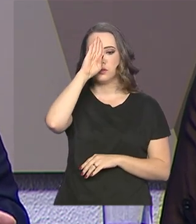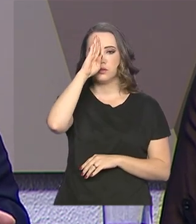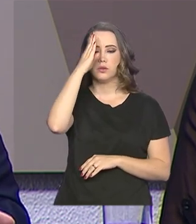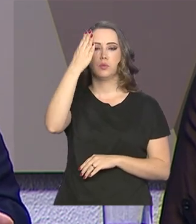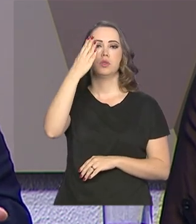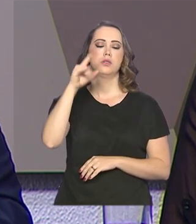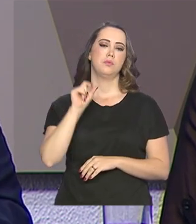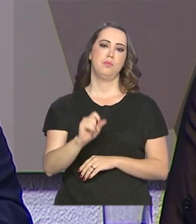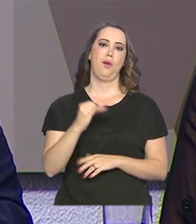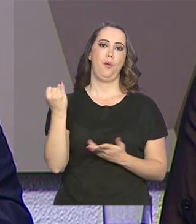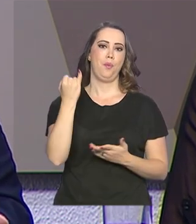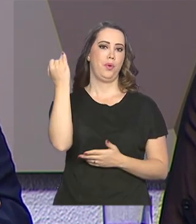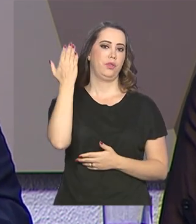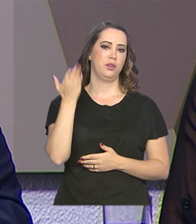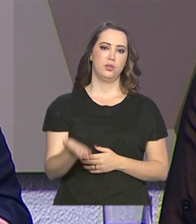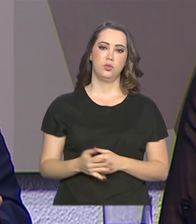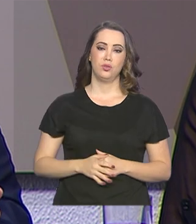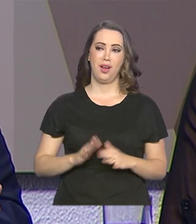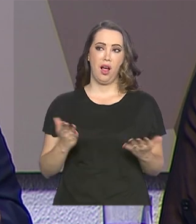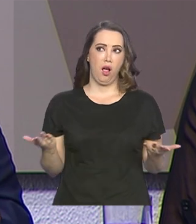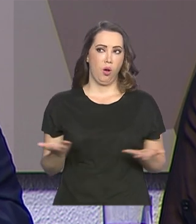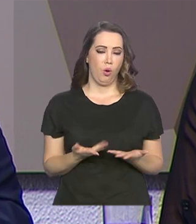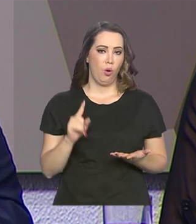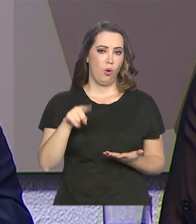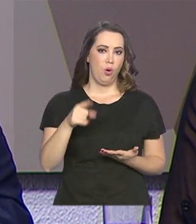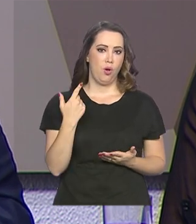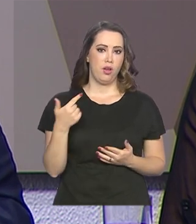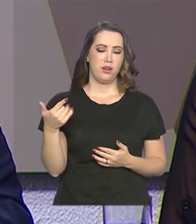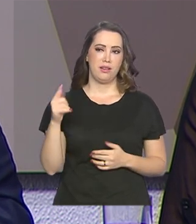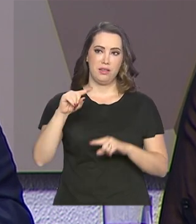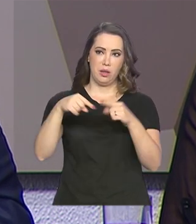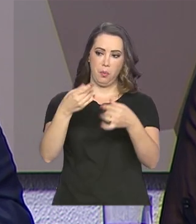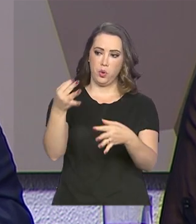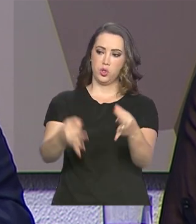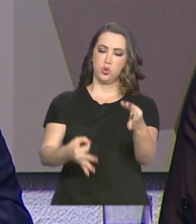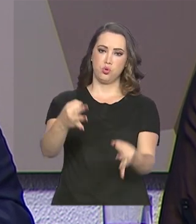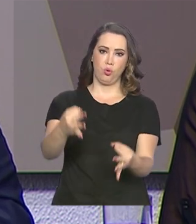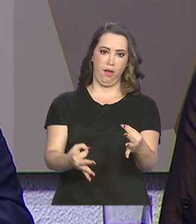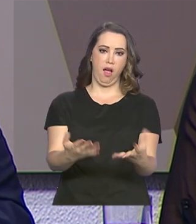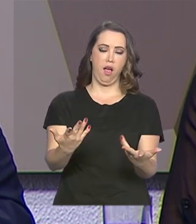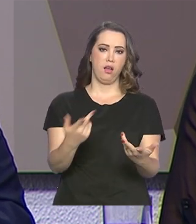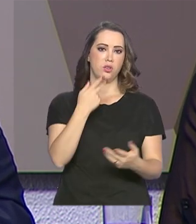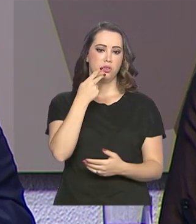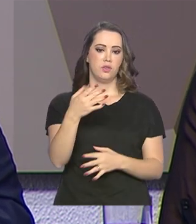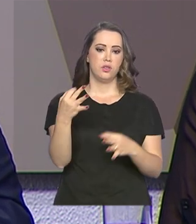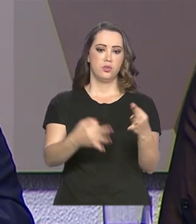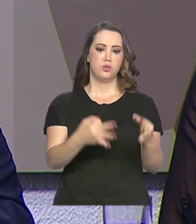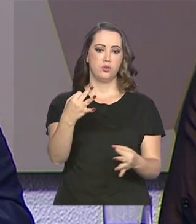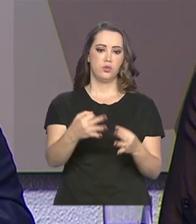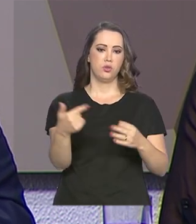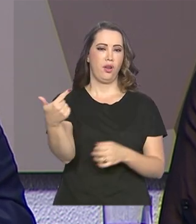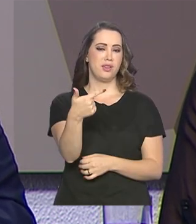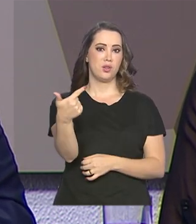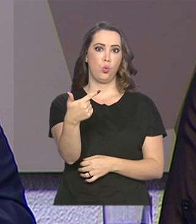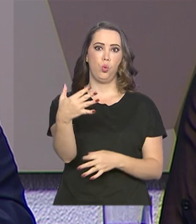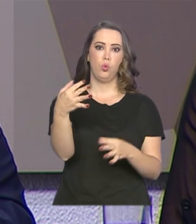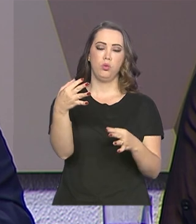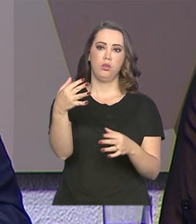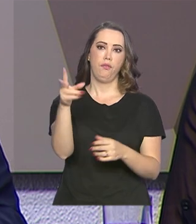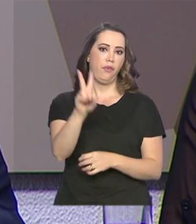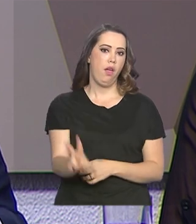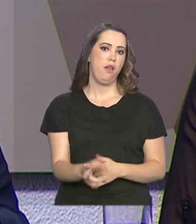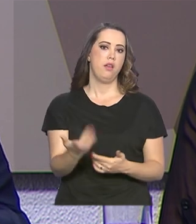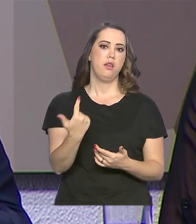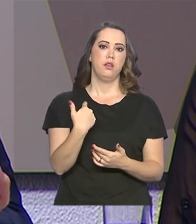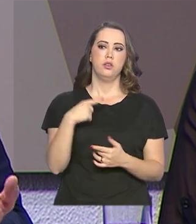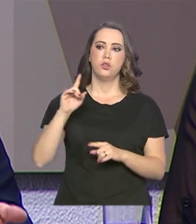inocência. Agora, efeito de recurso após o julgamento, e aqui nós estamos falando de julgamento em segunda instância, no qual as